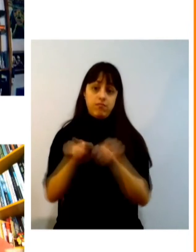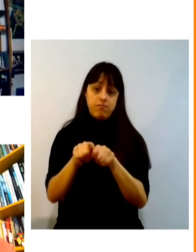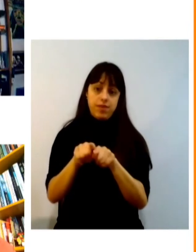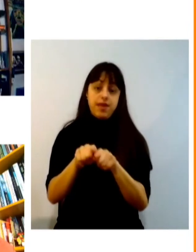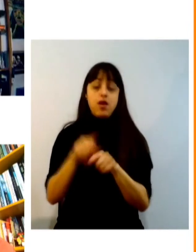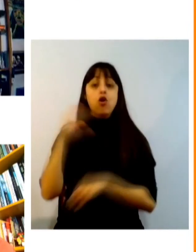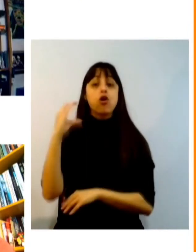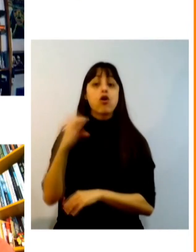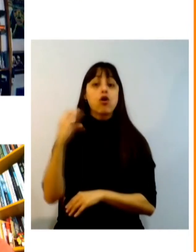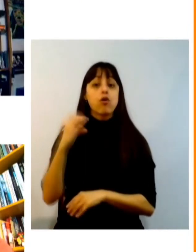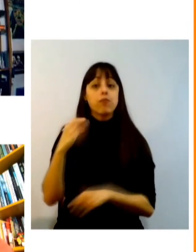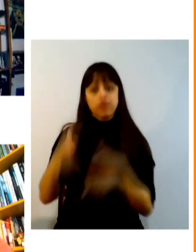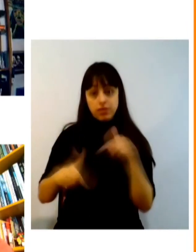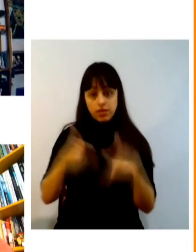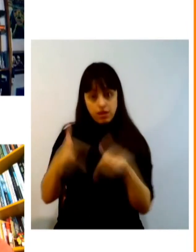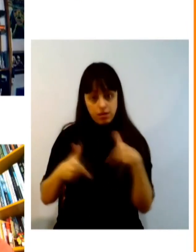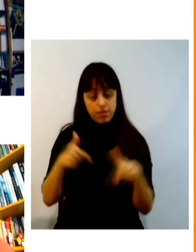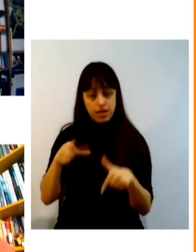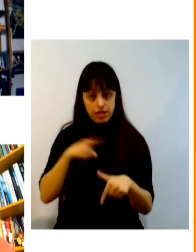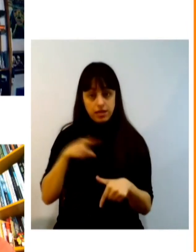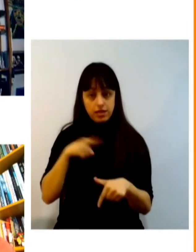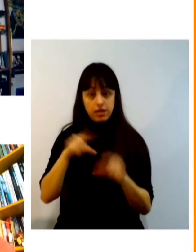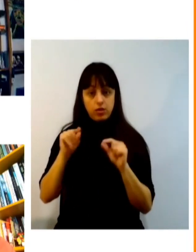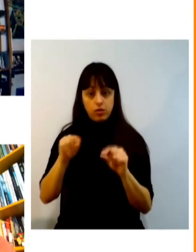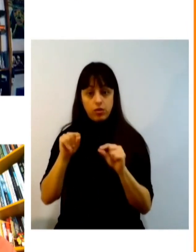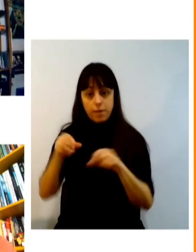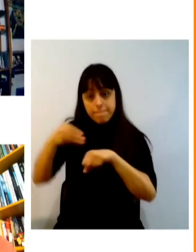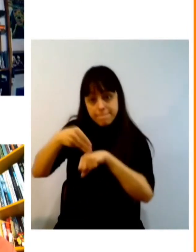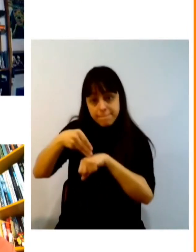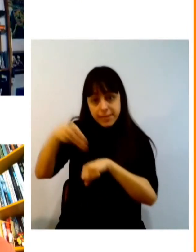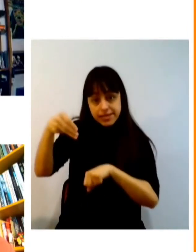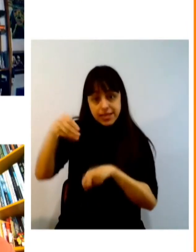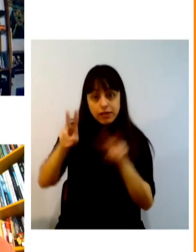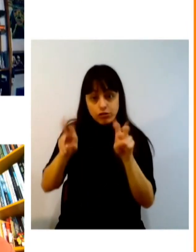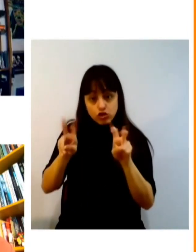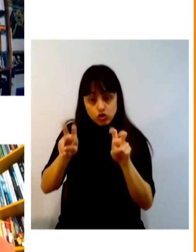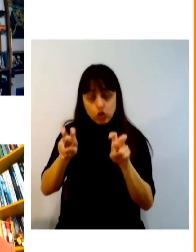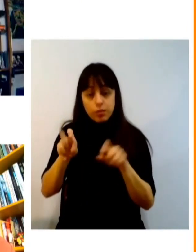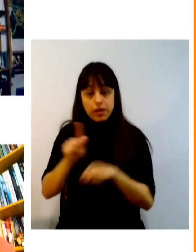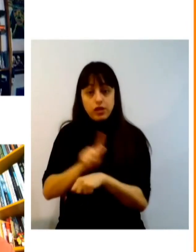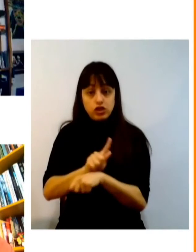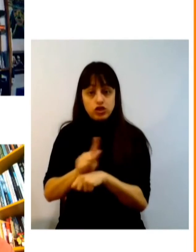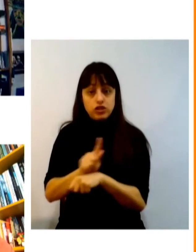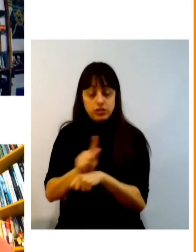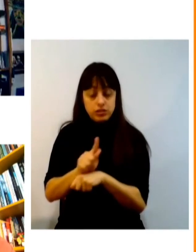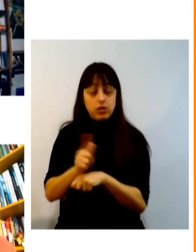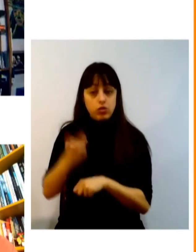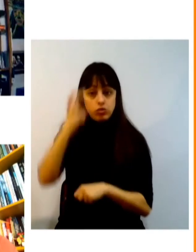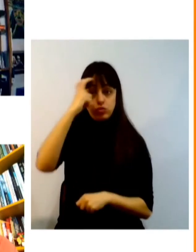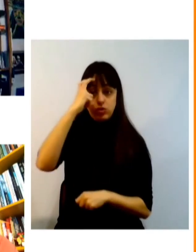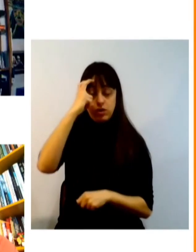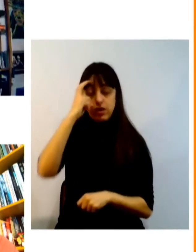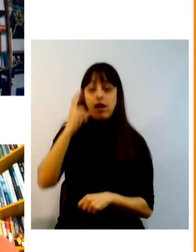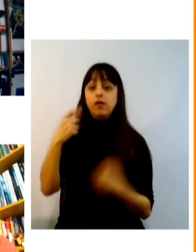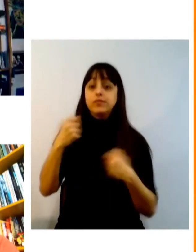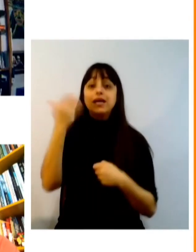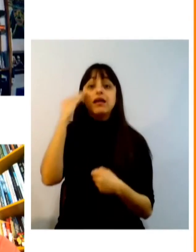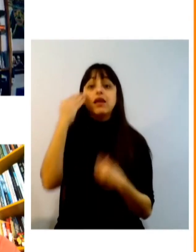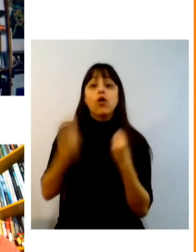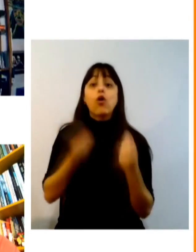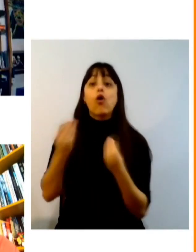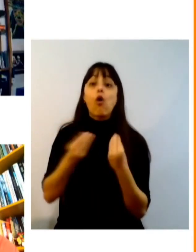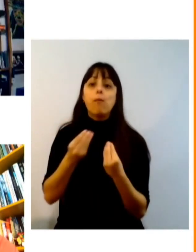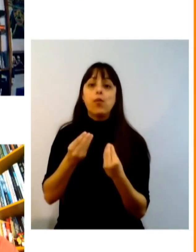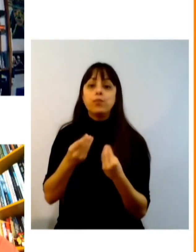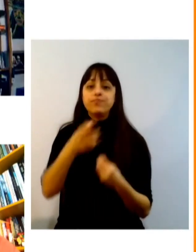na Colômbia nós estávamos trabalhando e eu fiz uma mestrada em gestão cultural e eu entendi como mobilizar o